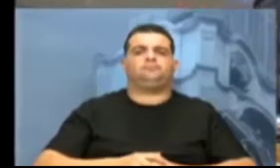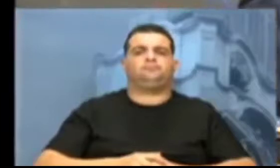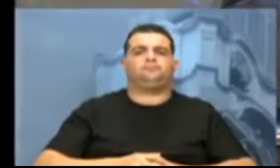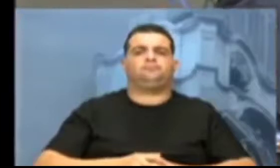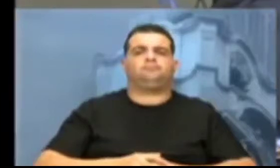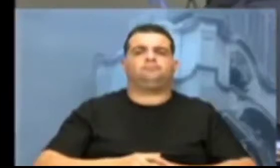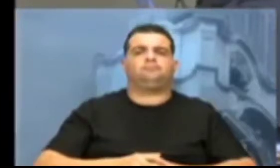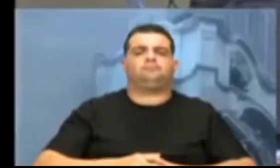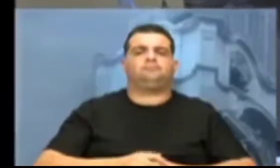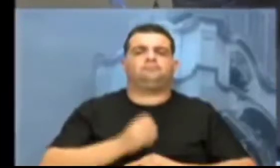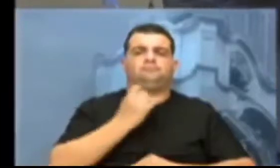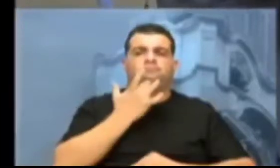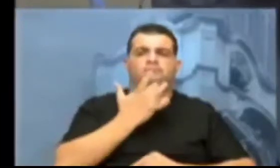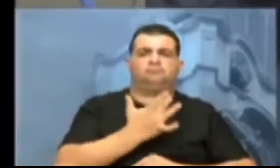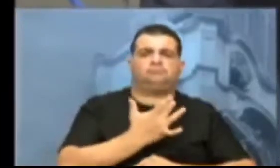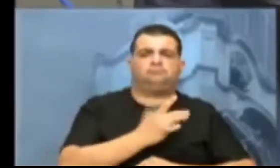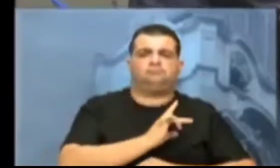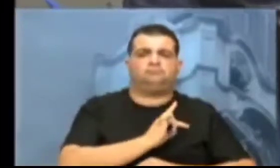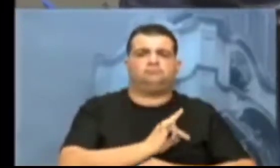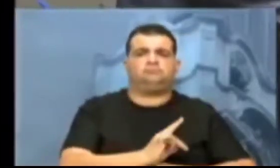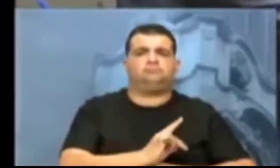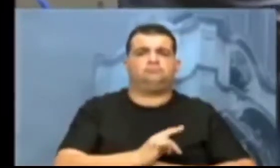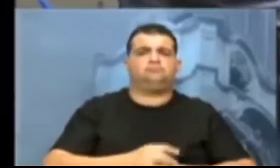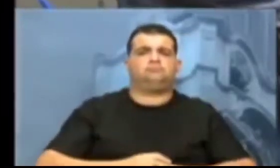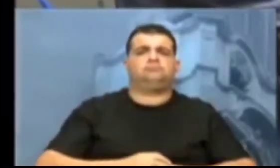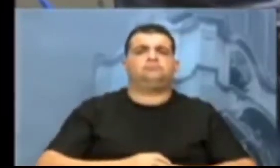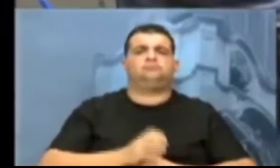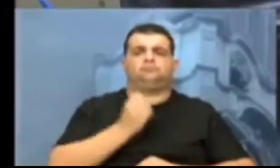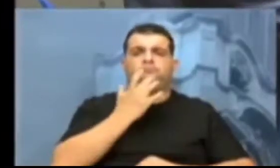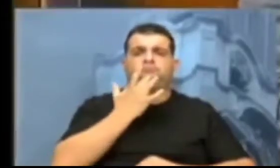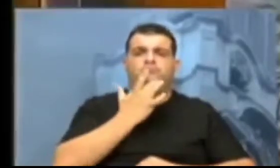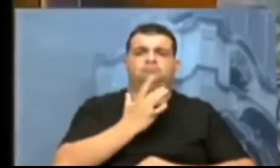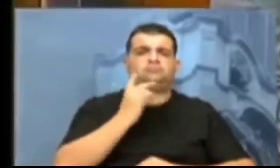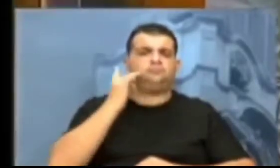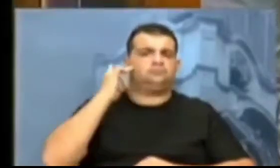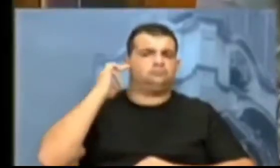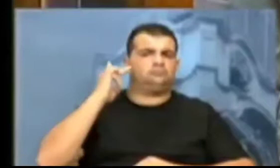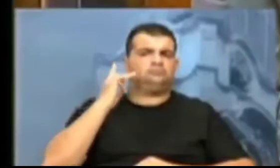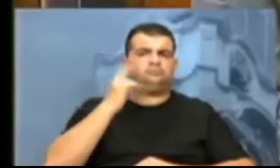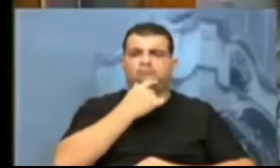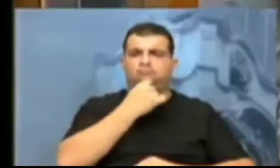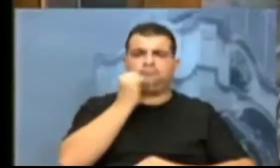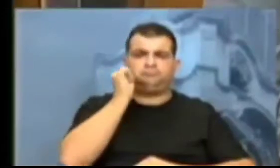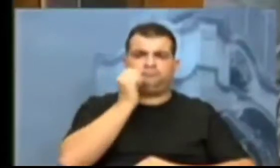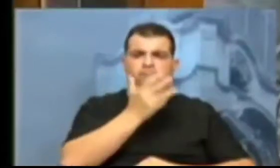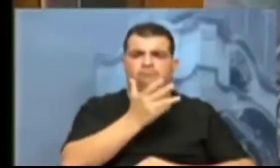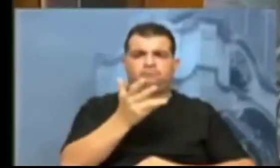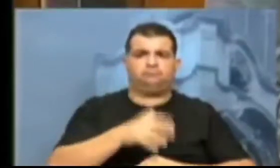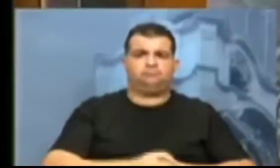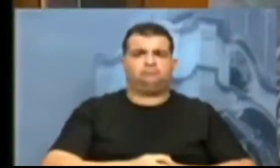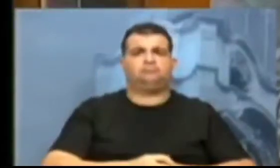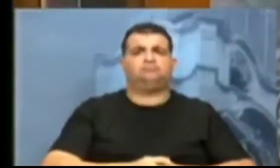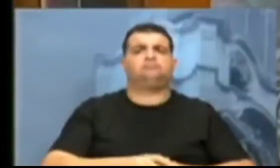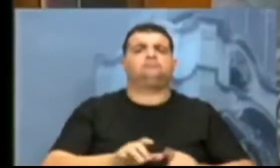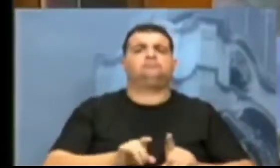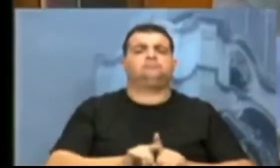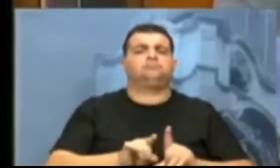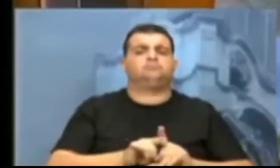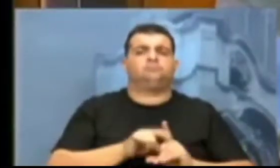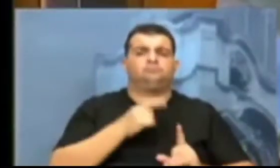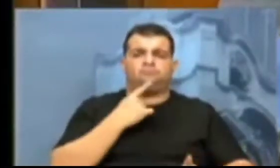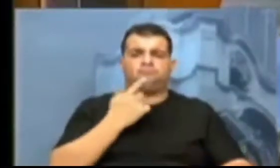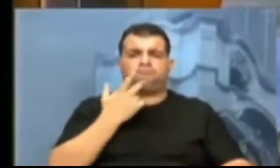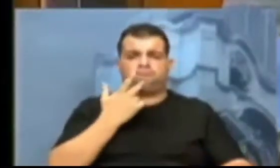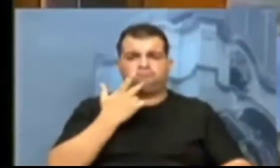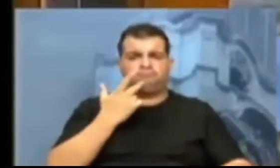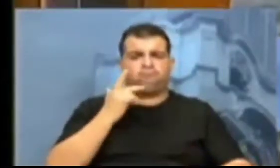Boa tarde, presidente. Boa tarde, vereadores e vereadoras. Queria aqui saudar, então, essa